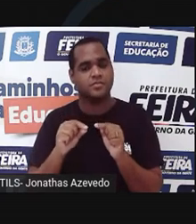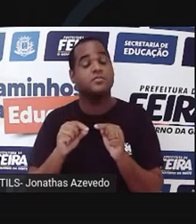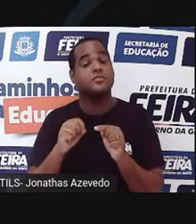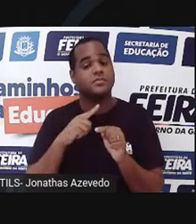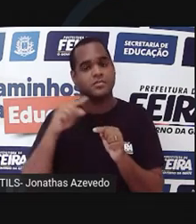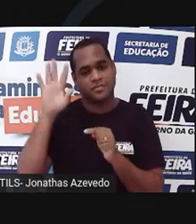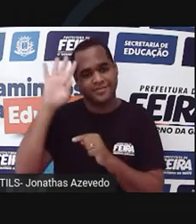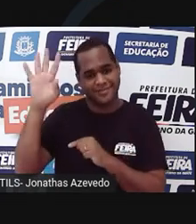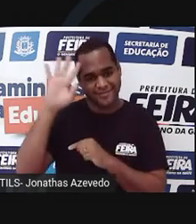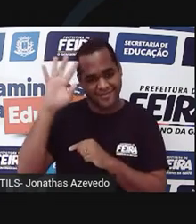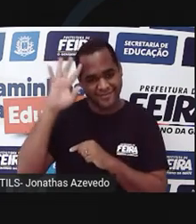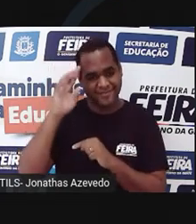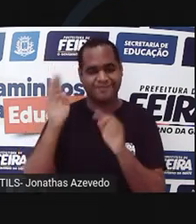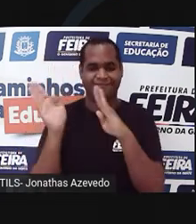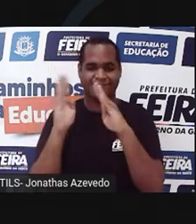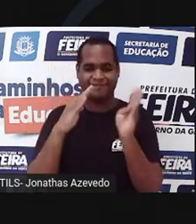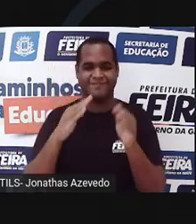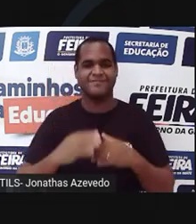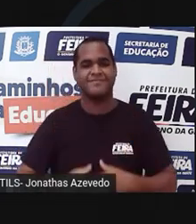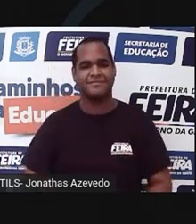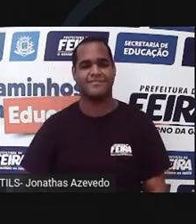pensa, roda a vinheta.